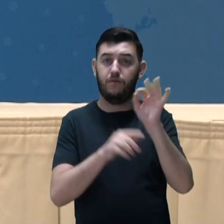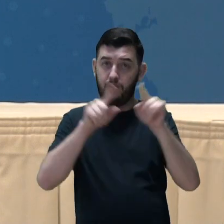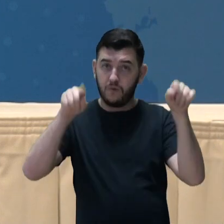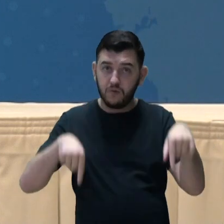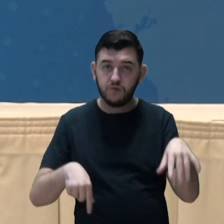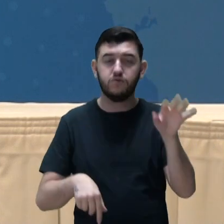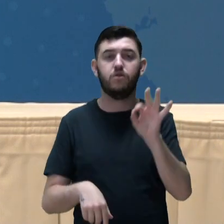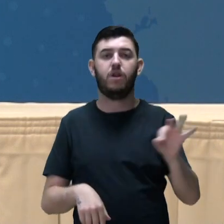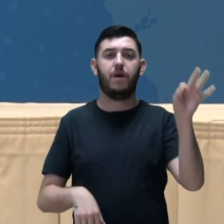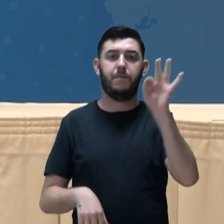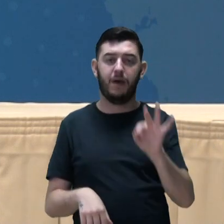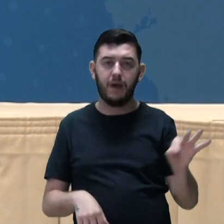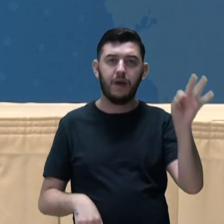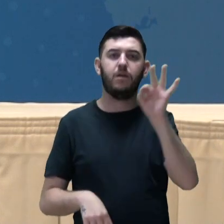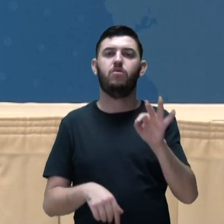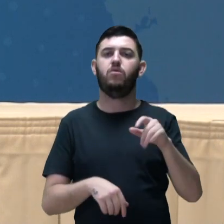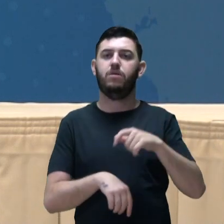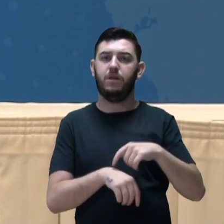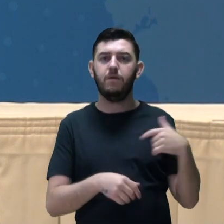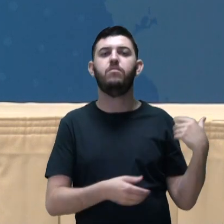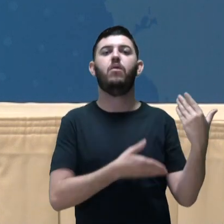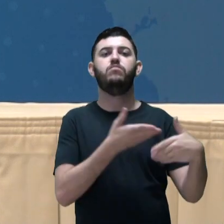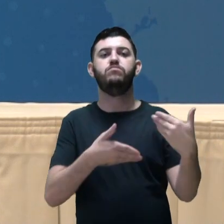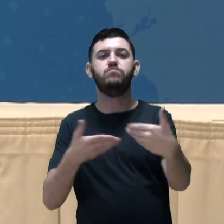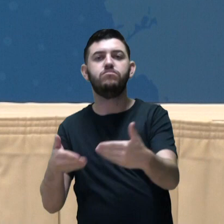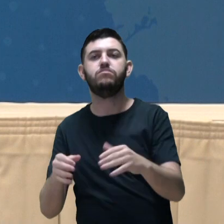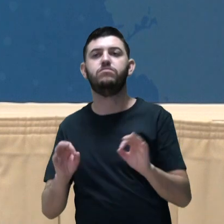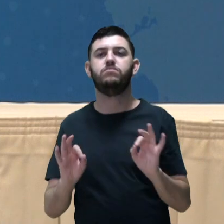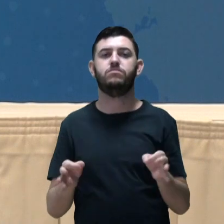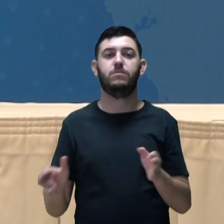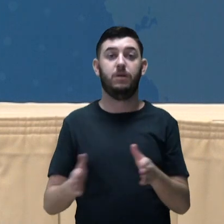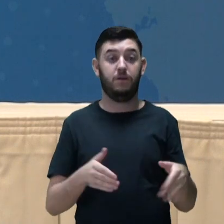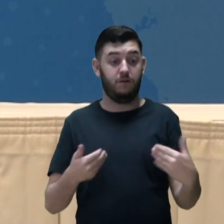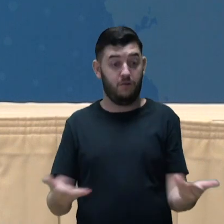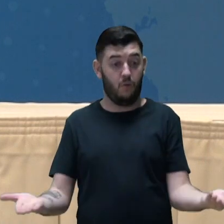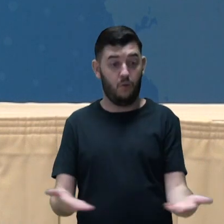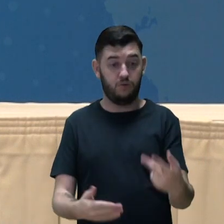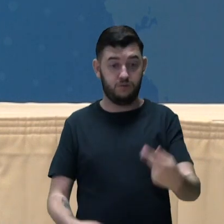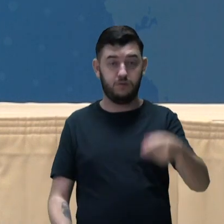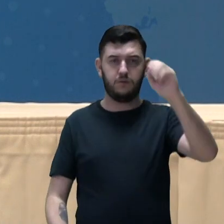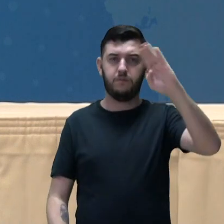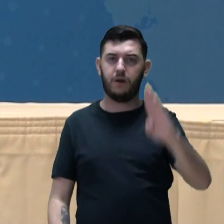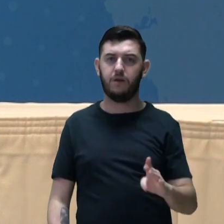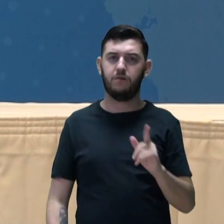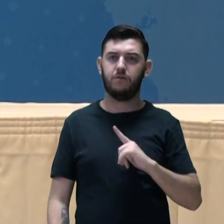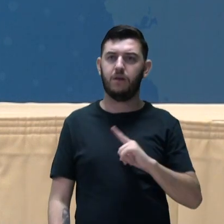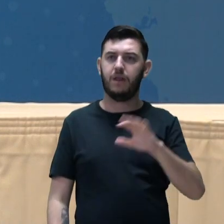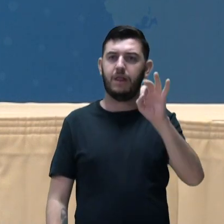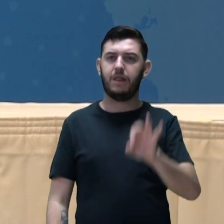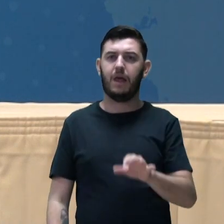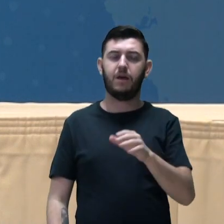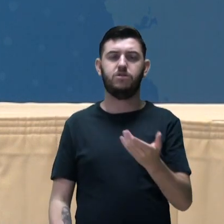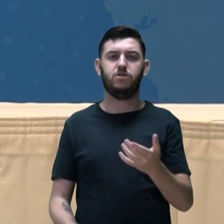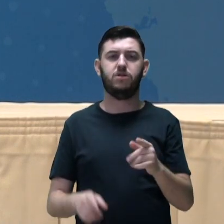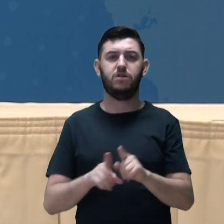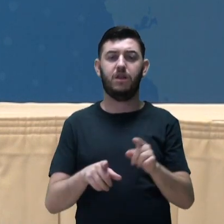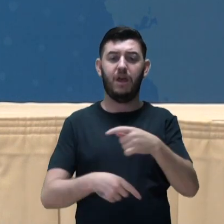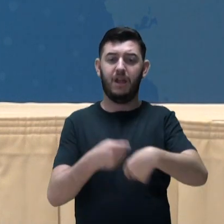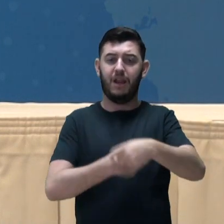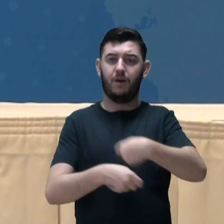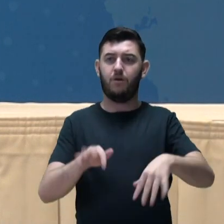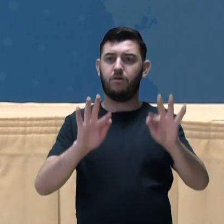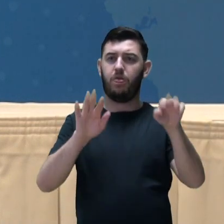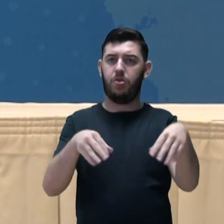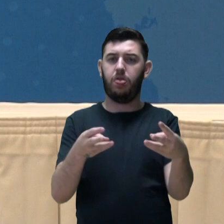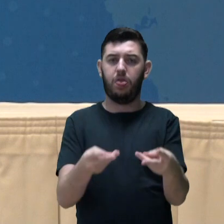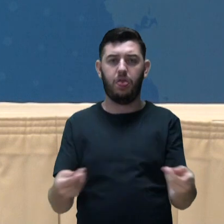em funcionamento ao longo do tempo. E aí aqui tem um dado importante, que hoje no Brasil a gente tem uma taxa de mortalidade de negócios muito